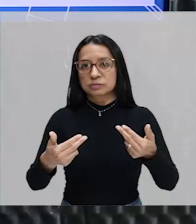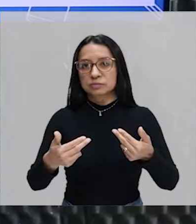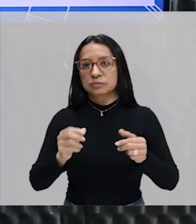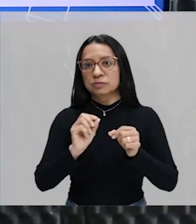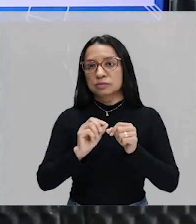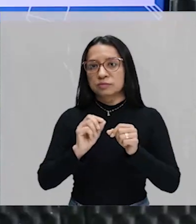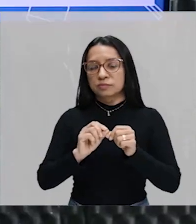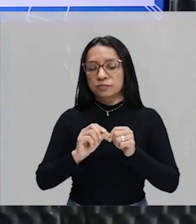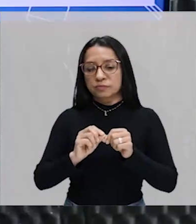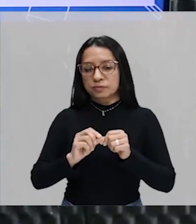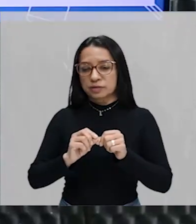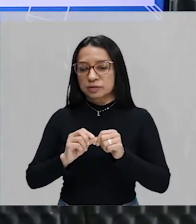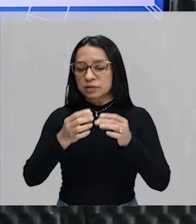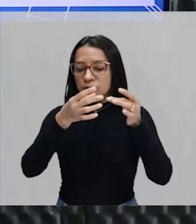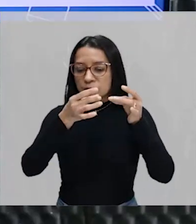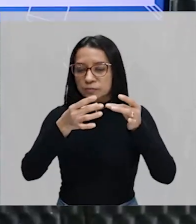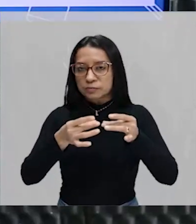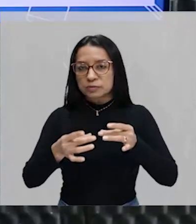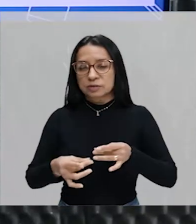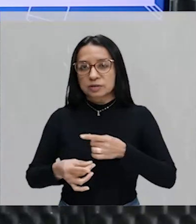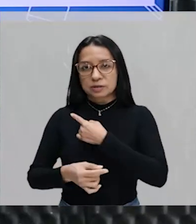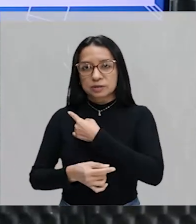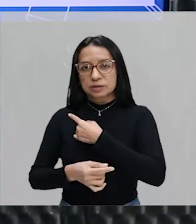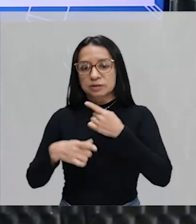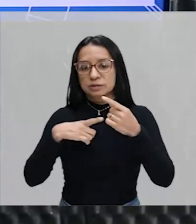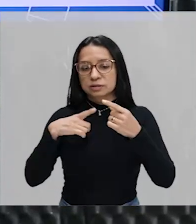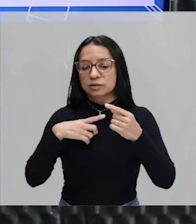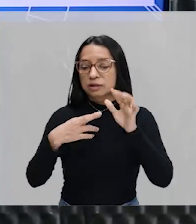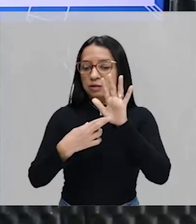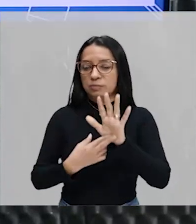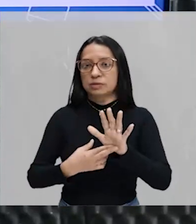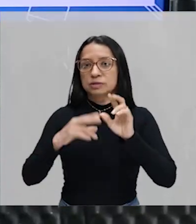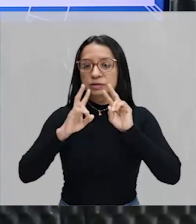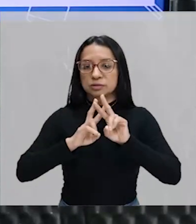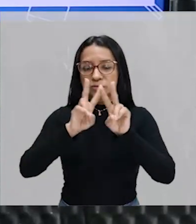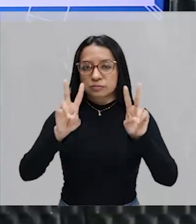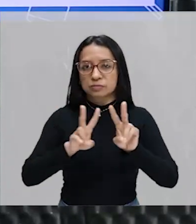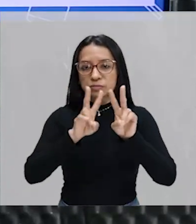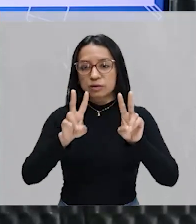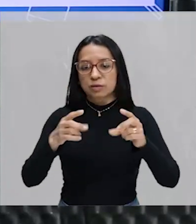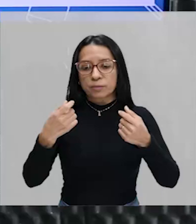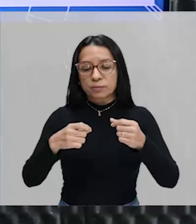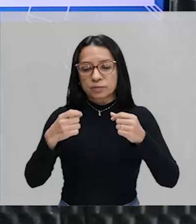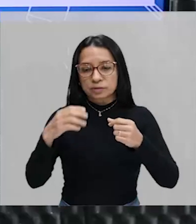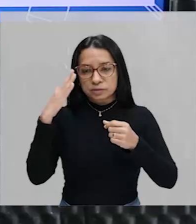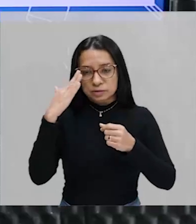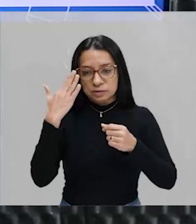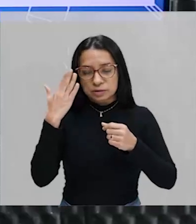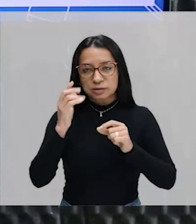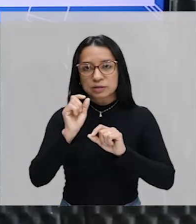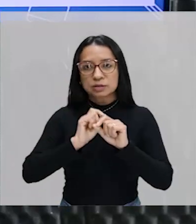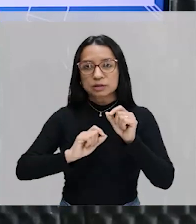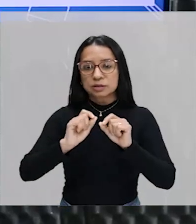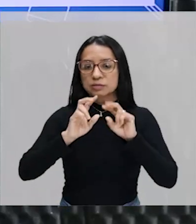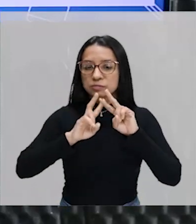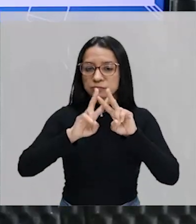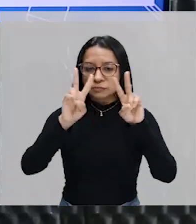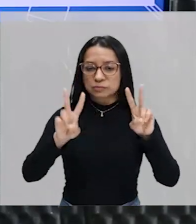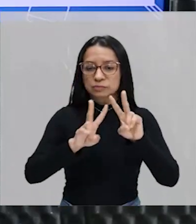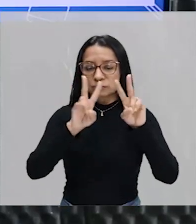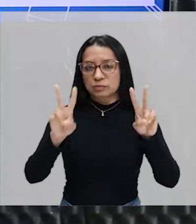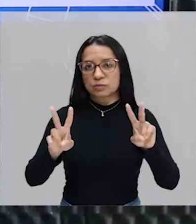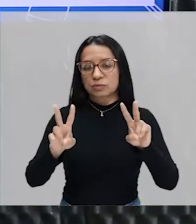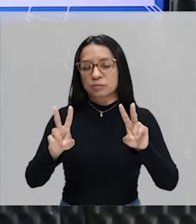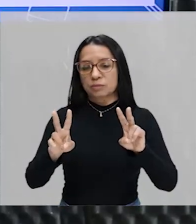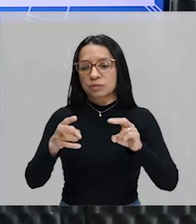que você fez lá pelo passo a passo, e aqui eu estou com a representação visual, eu preciso que você compreenda também aqui no visual, tá bom?